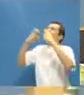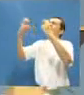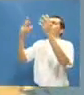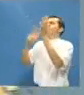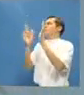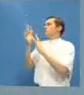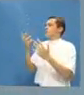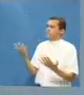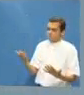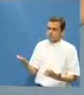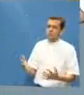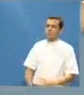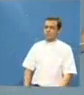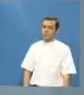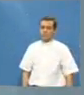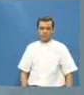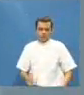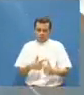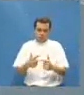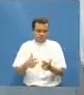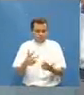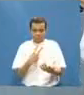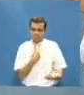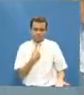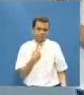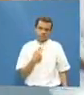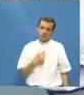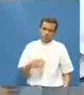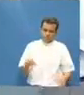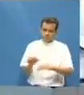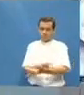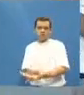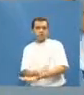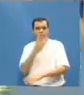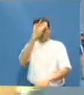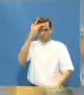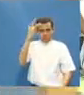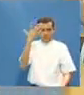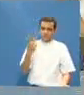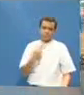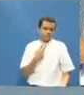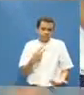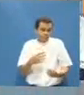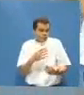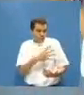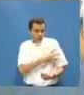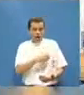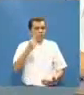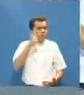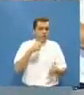era um problema que não tinha solução humana, ela não tinha saída minha filha está